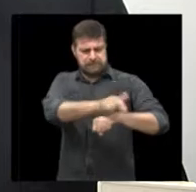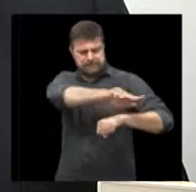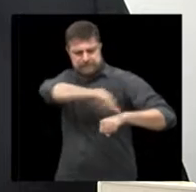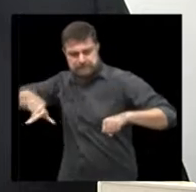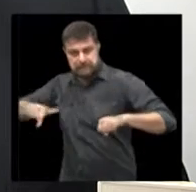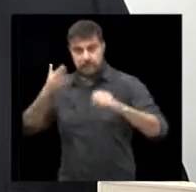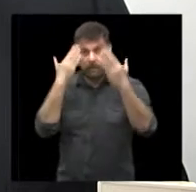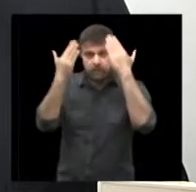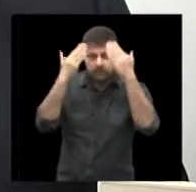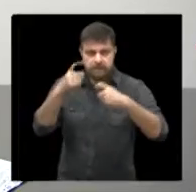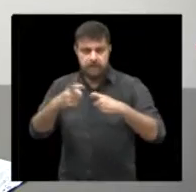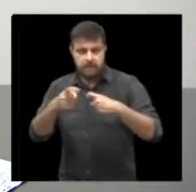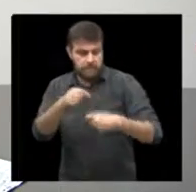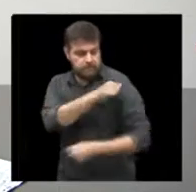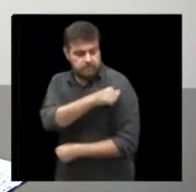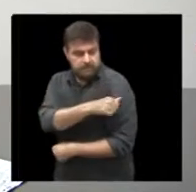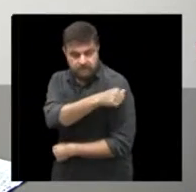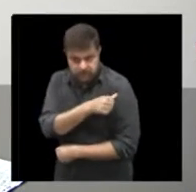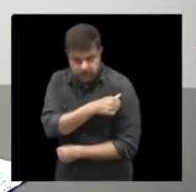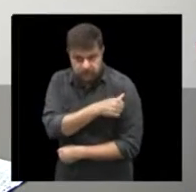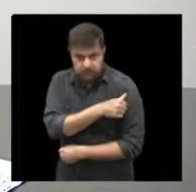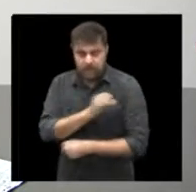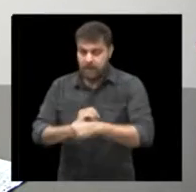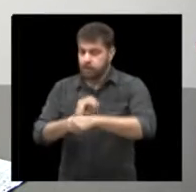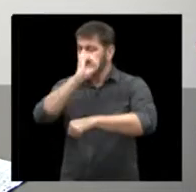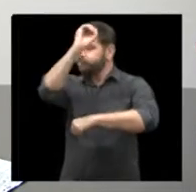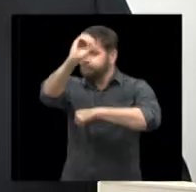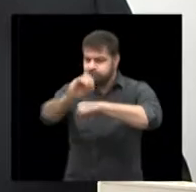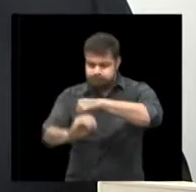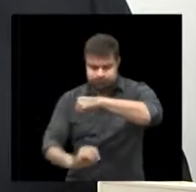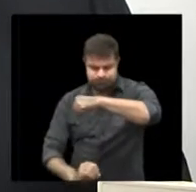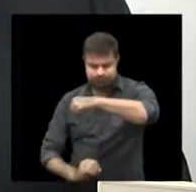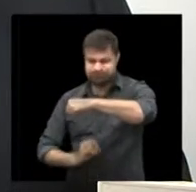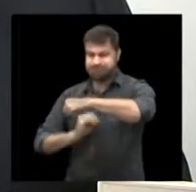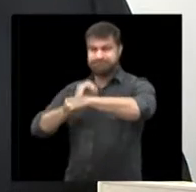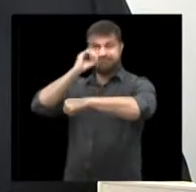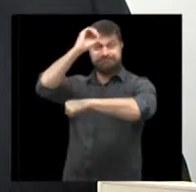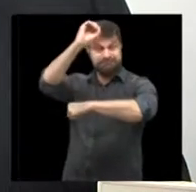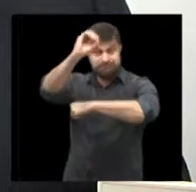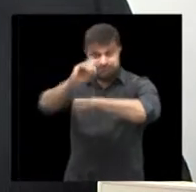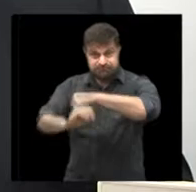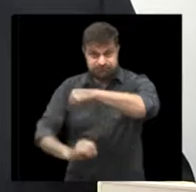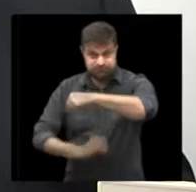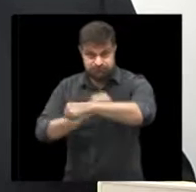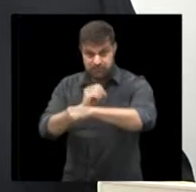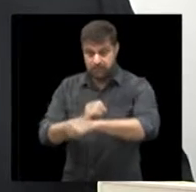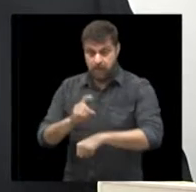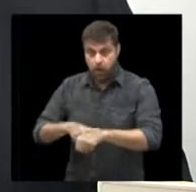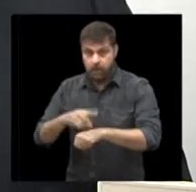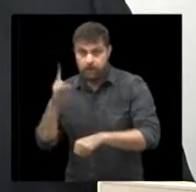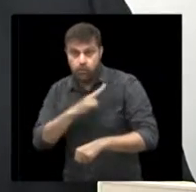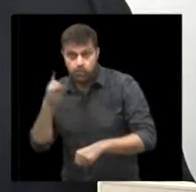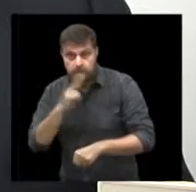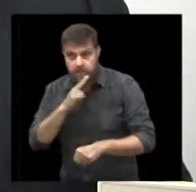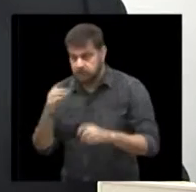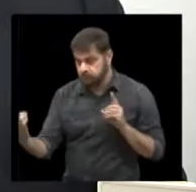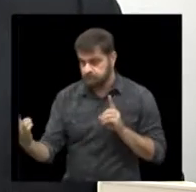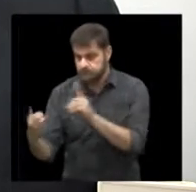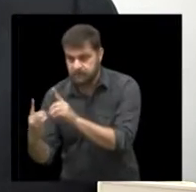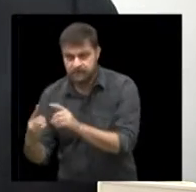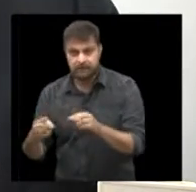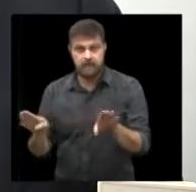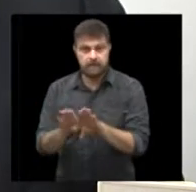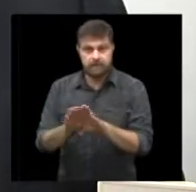psicólogos médicos e enfermeiras 24 horas por dia não só para atender as emergências como também se houver